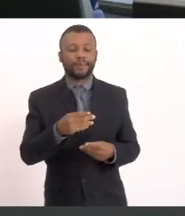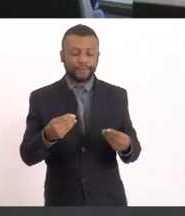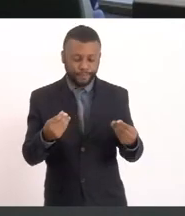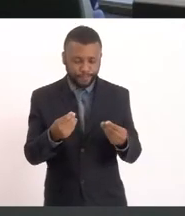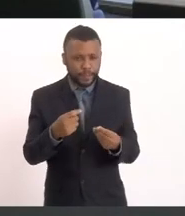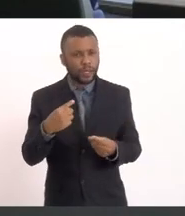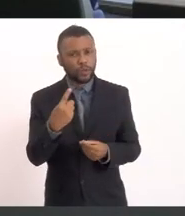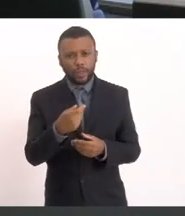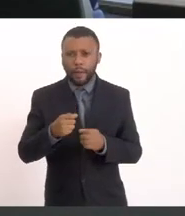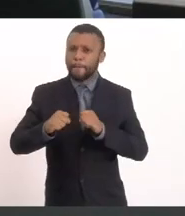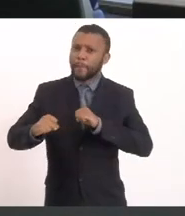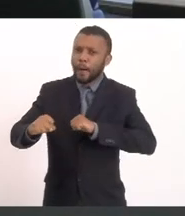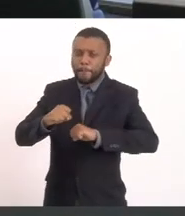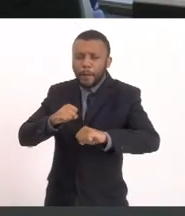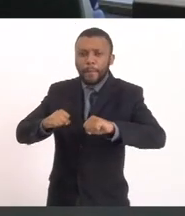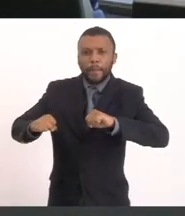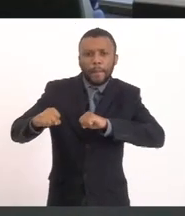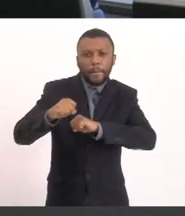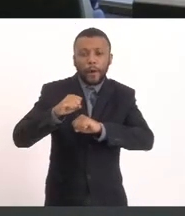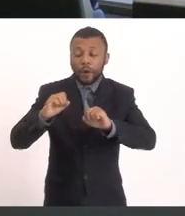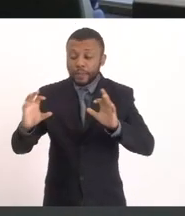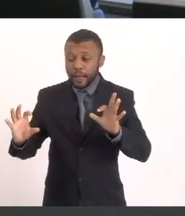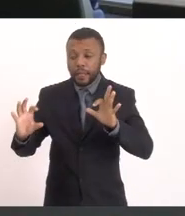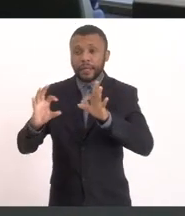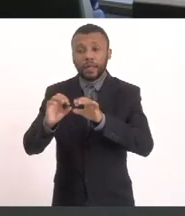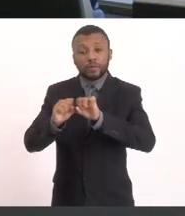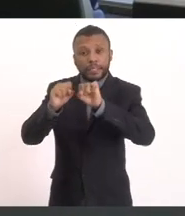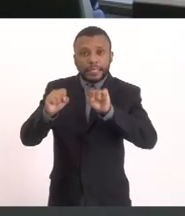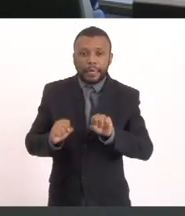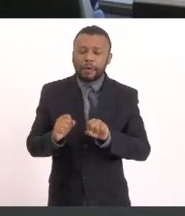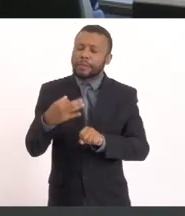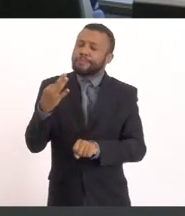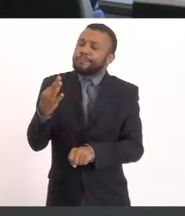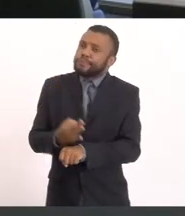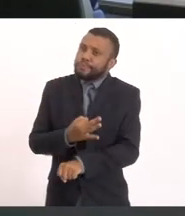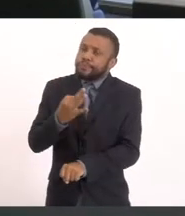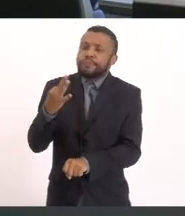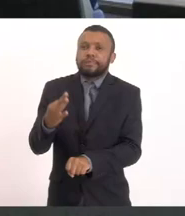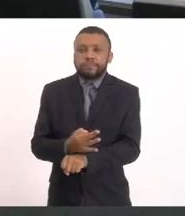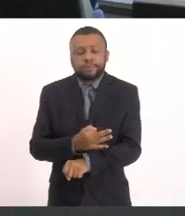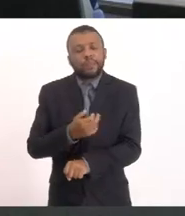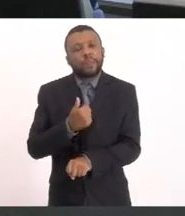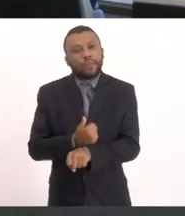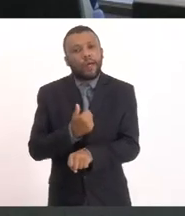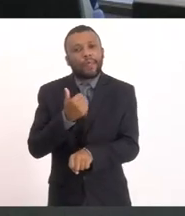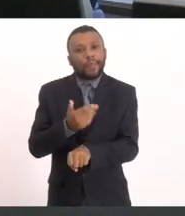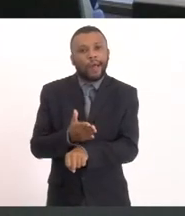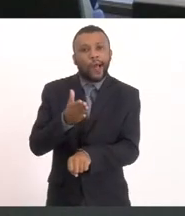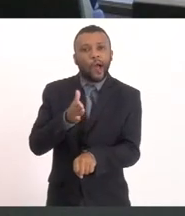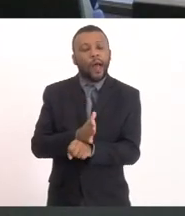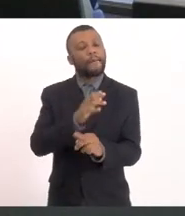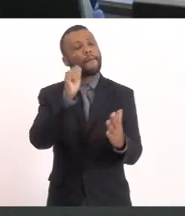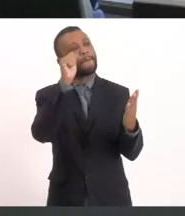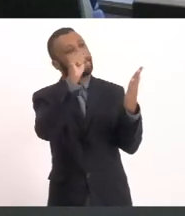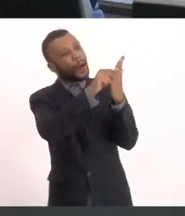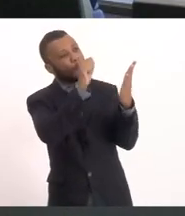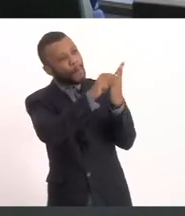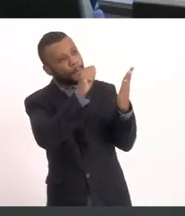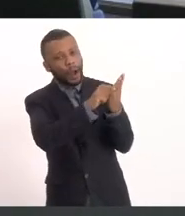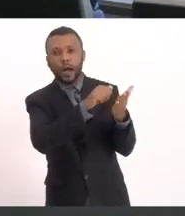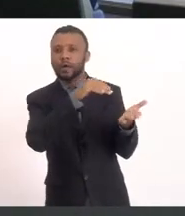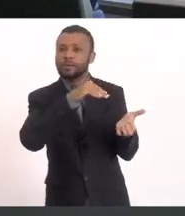Nossa luta Já é sistemática Desde o início Eu já não aguento mais Bater na porta Do secretário de Meio Ambiente Tiago